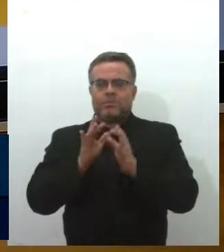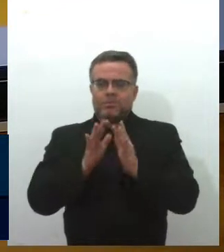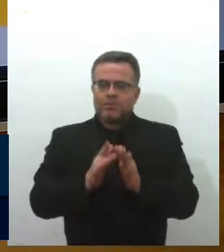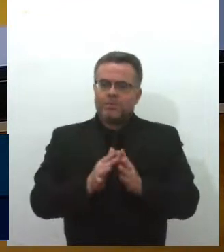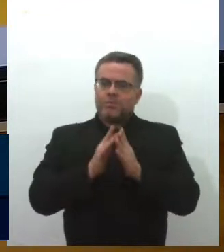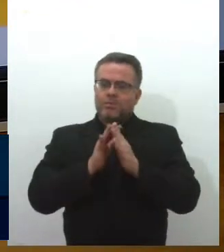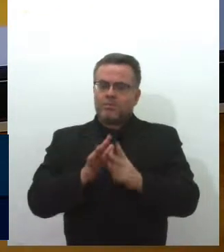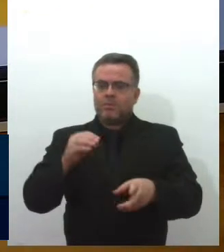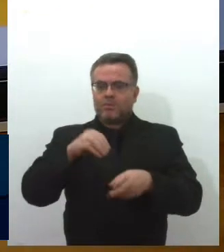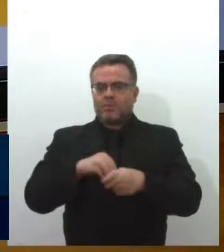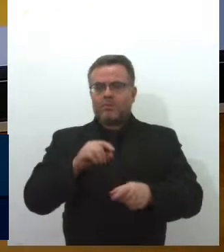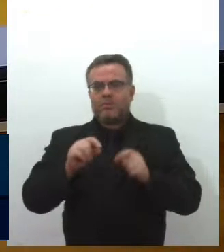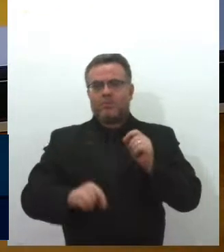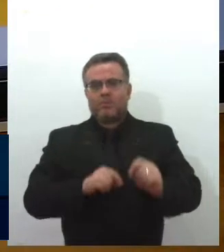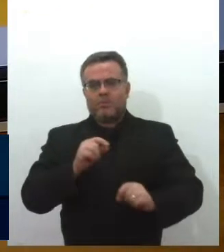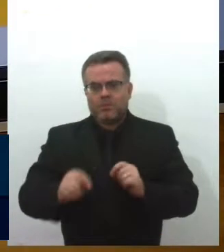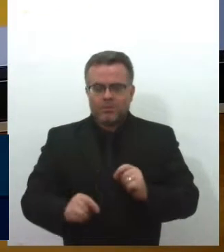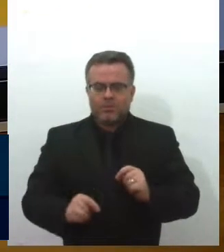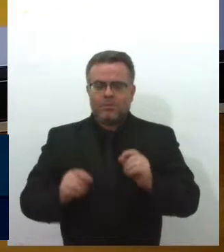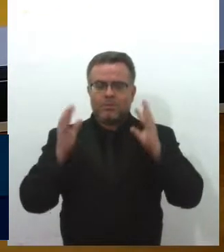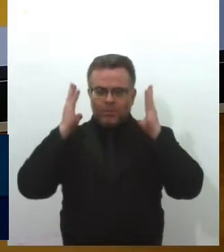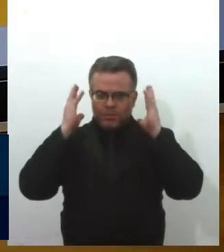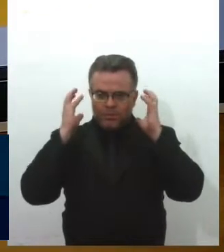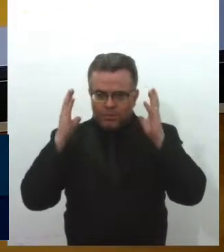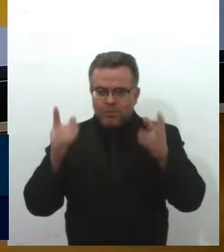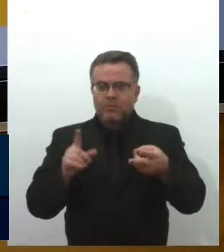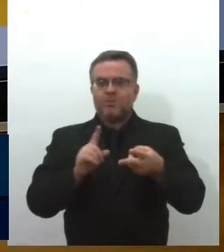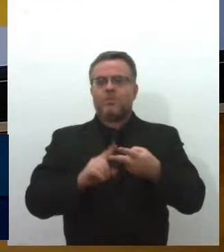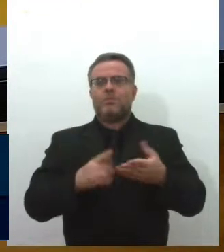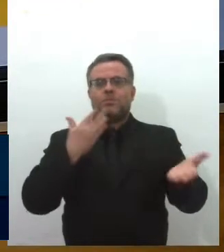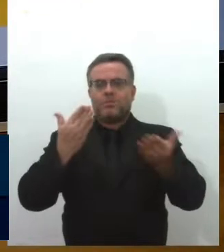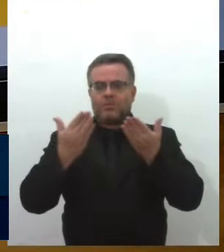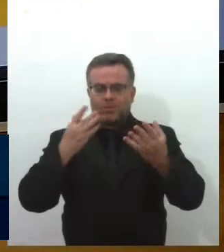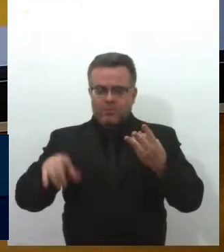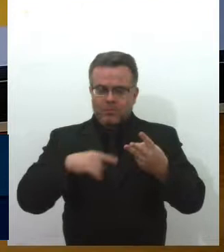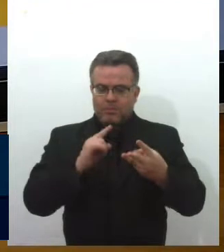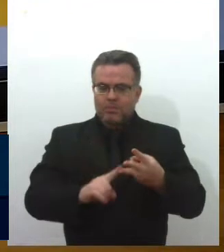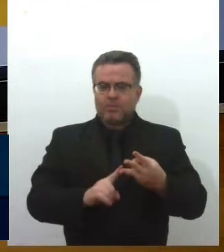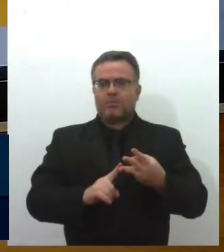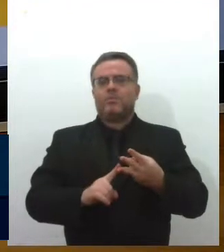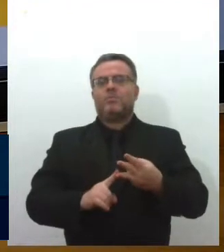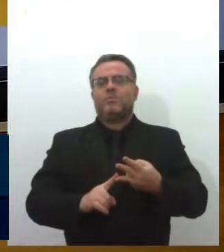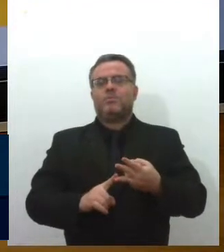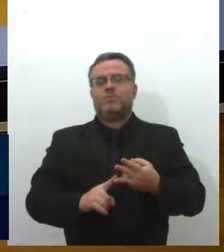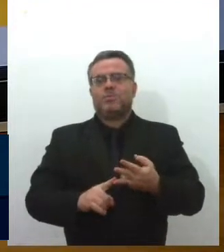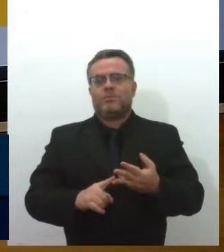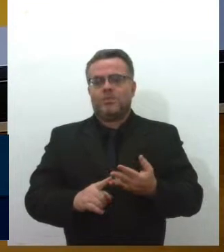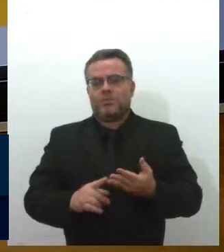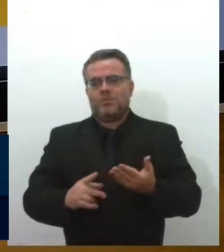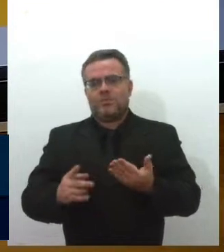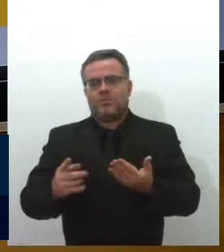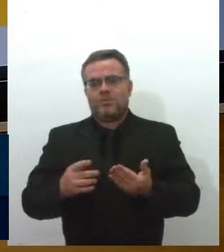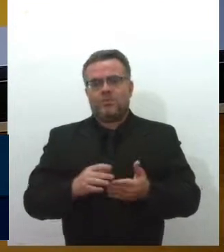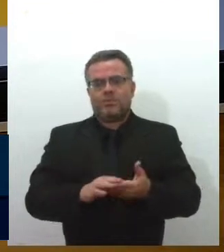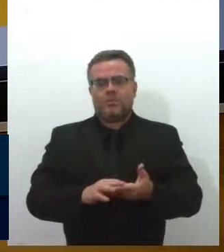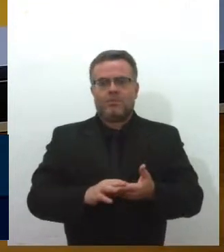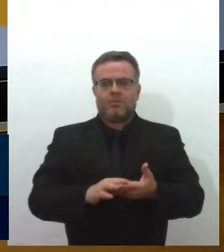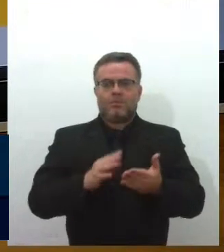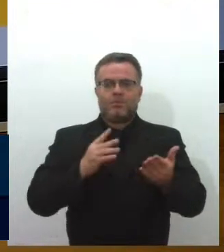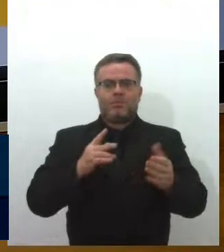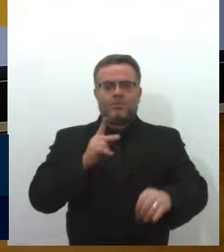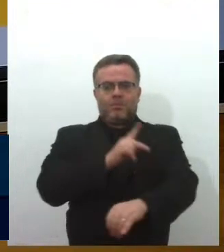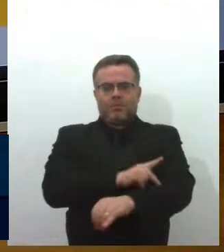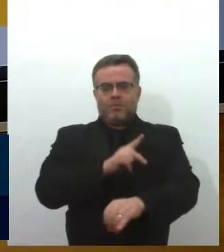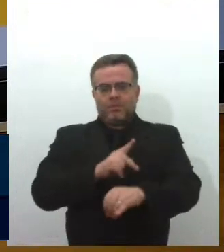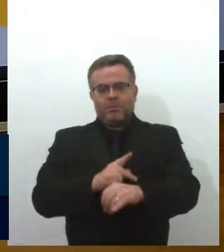com fonodiólogo, com psicólogo, com psicopedagogo